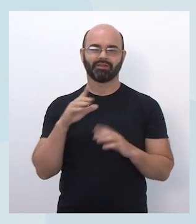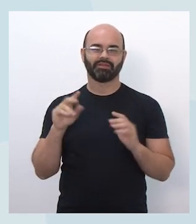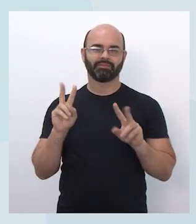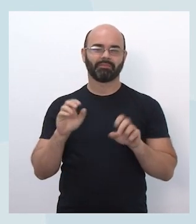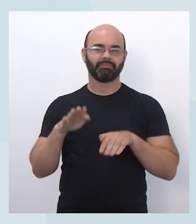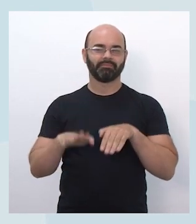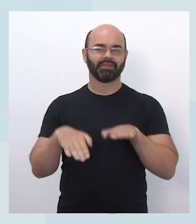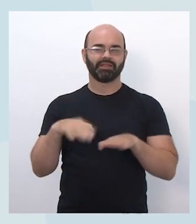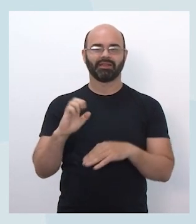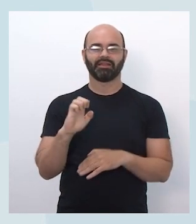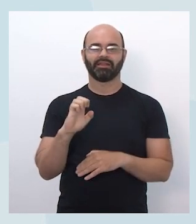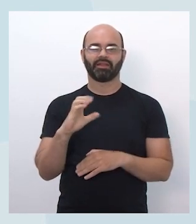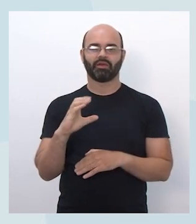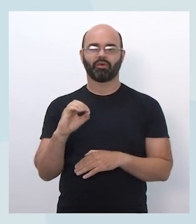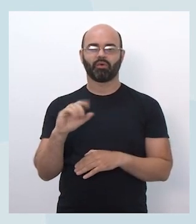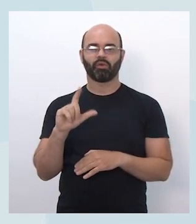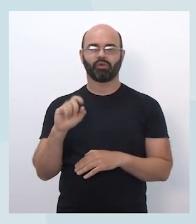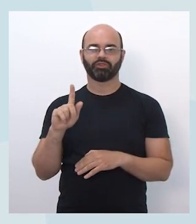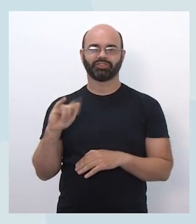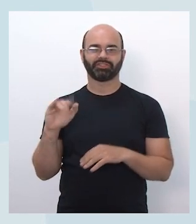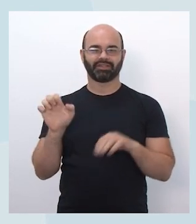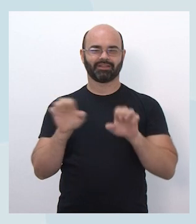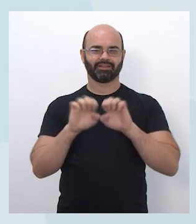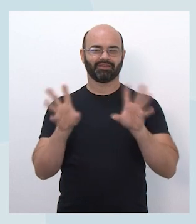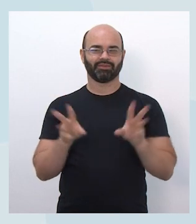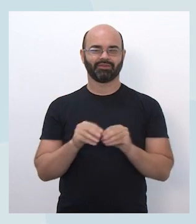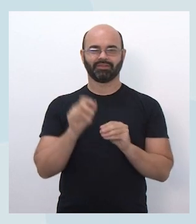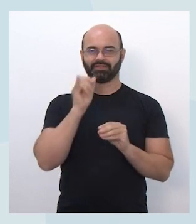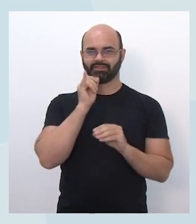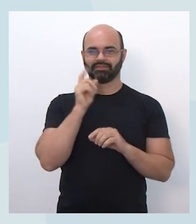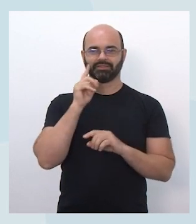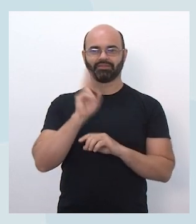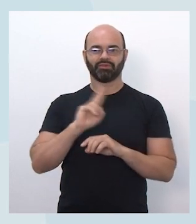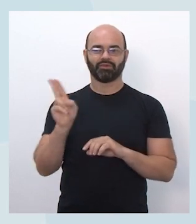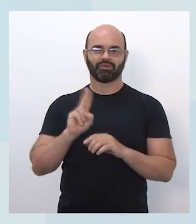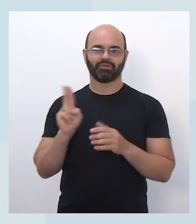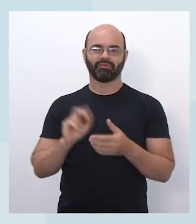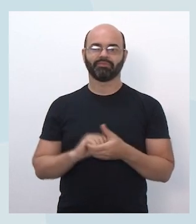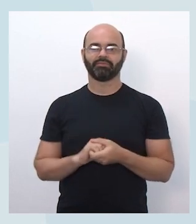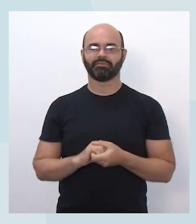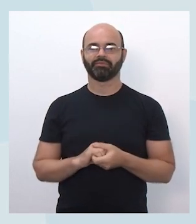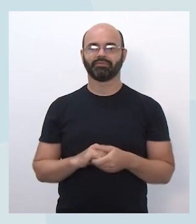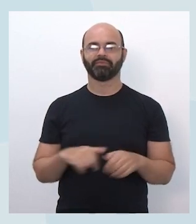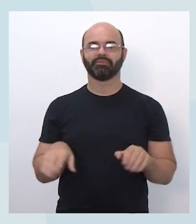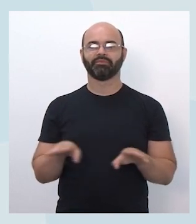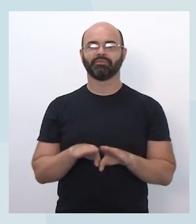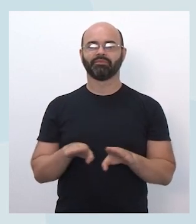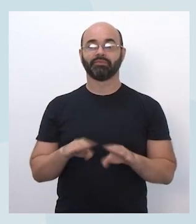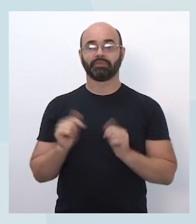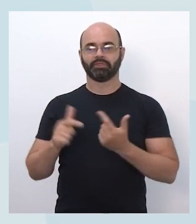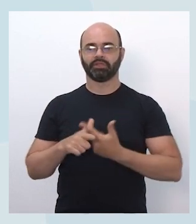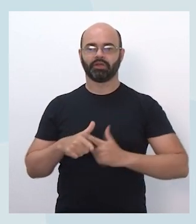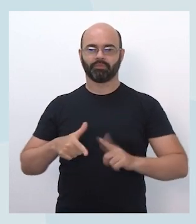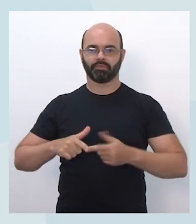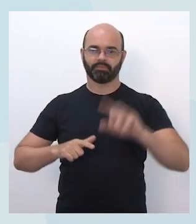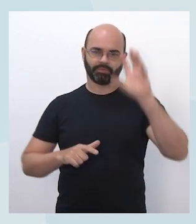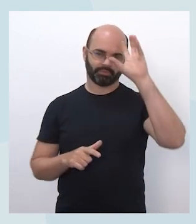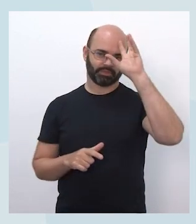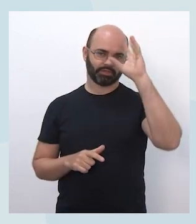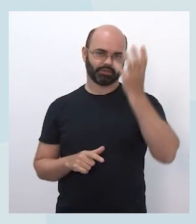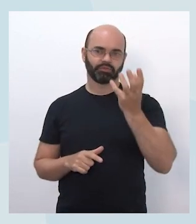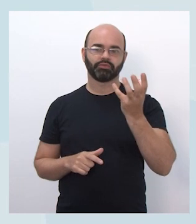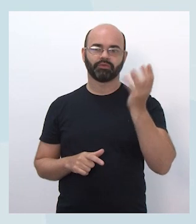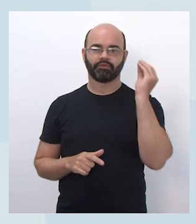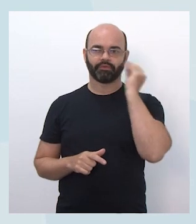possibilidade de usar dados para reduzir o impacto ambiental das famílias e da comunidade, então, parte de um problema. Eu